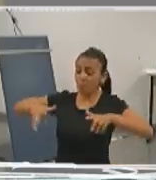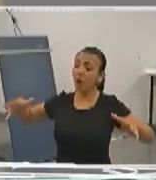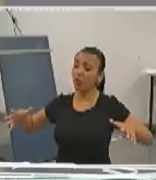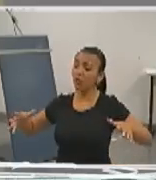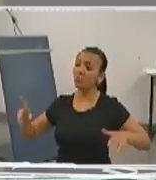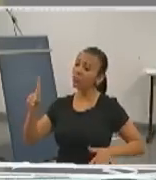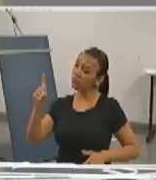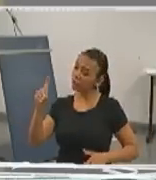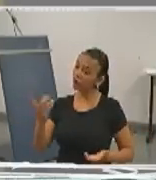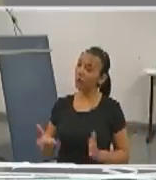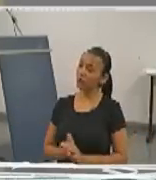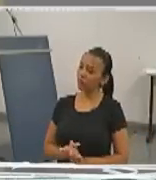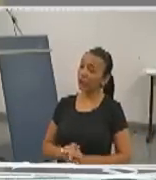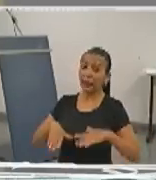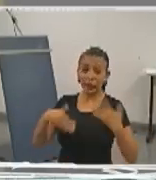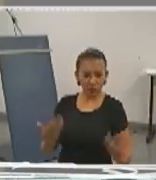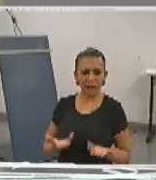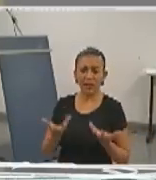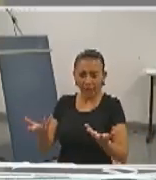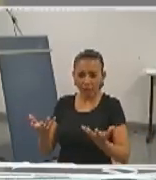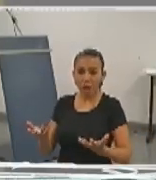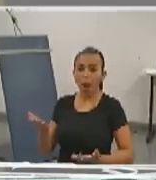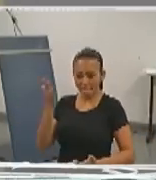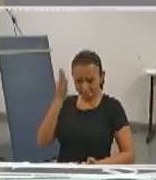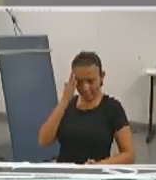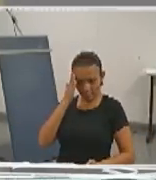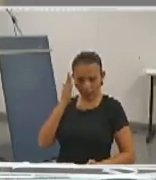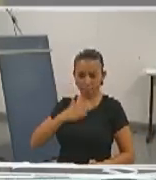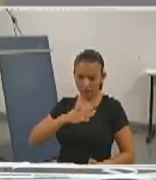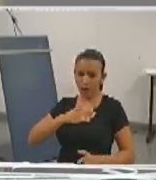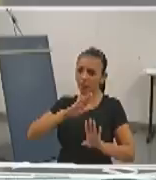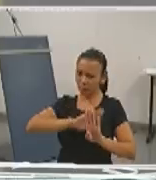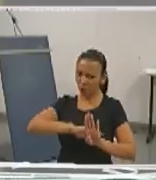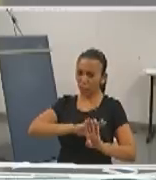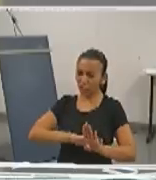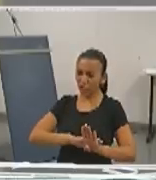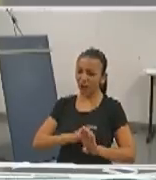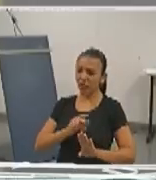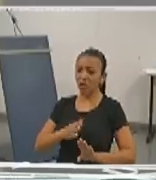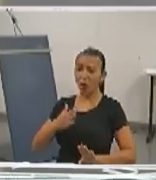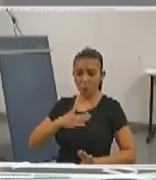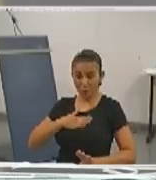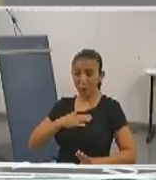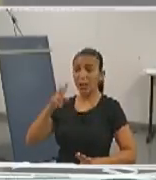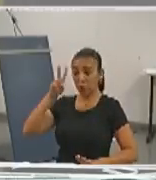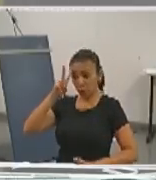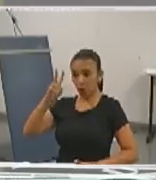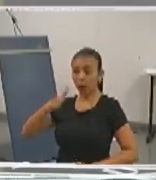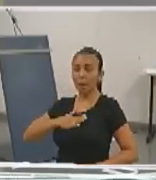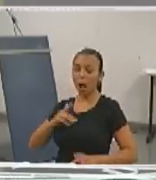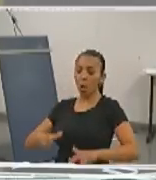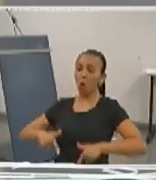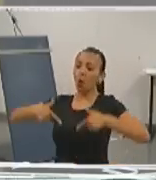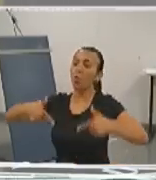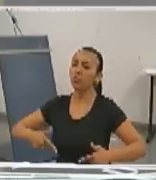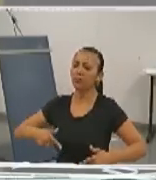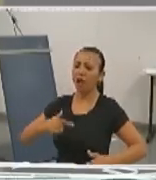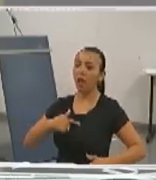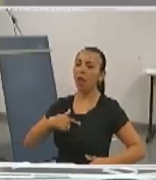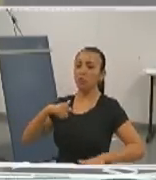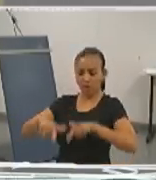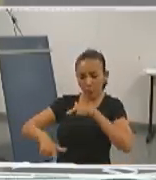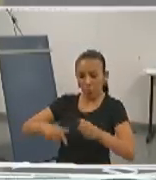Dourados. Então, se vocês querem saber quais são os meus ideais, basta ver o meu histórico de luta. Fui do movimento estudantil,